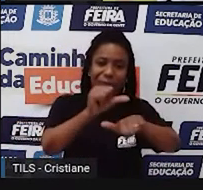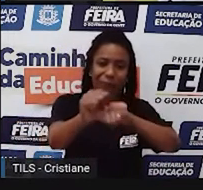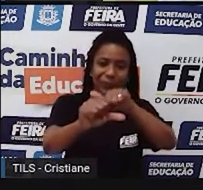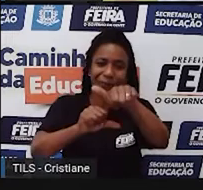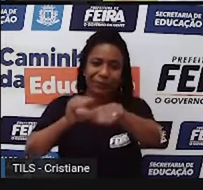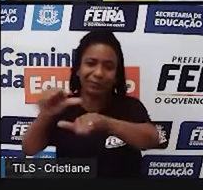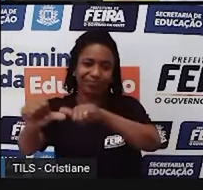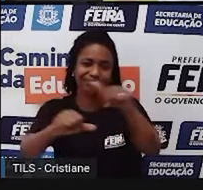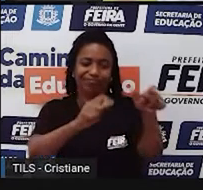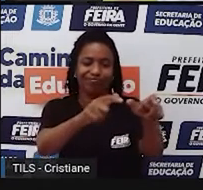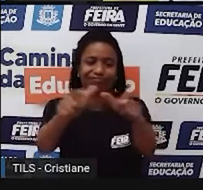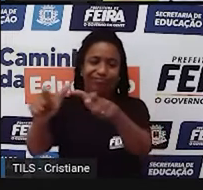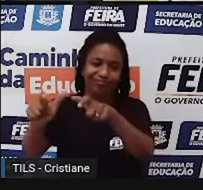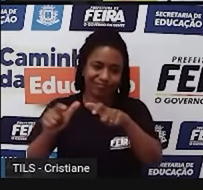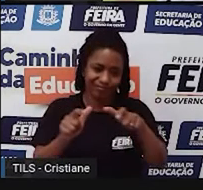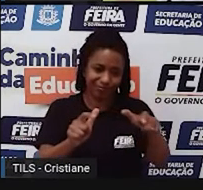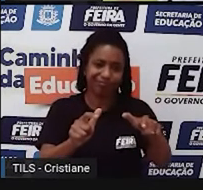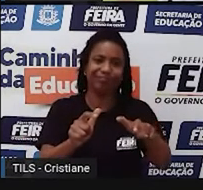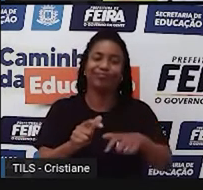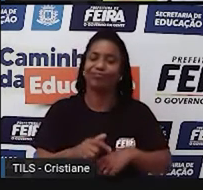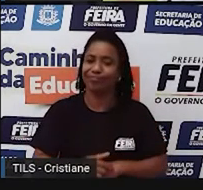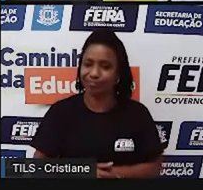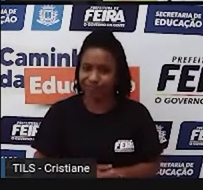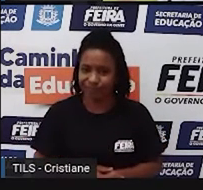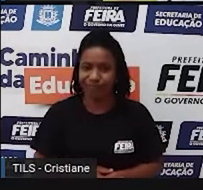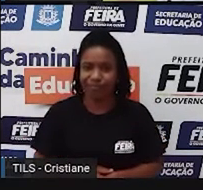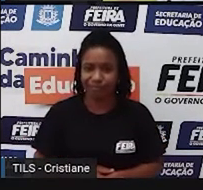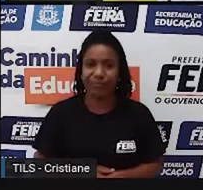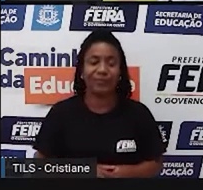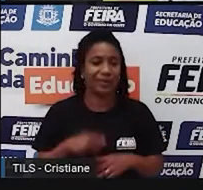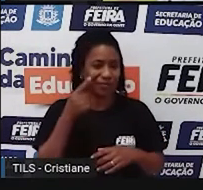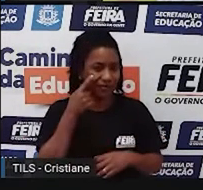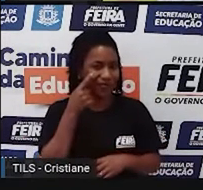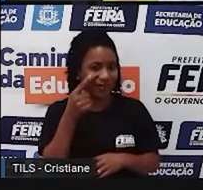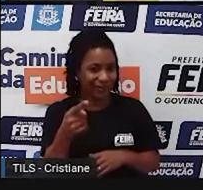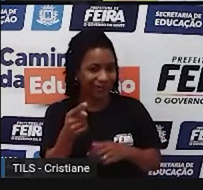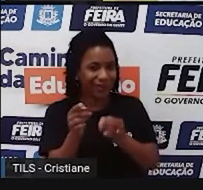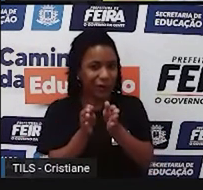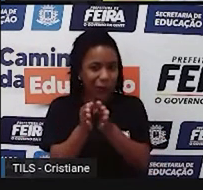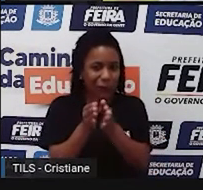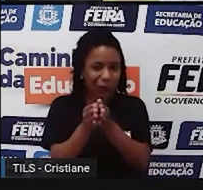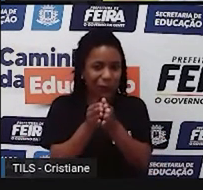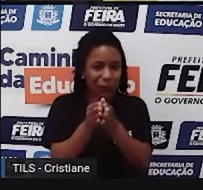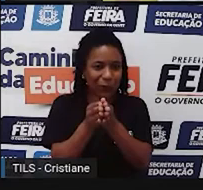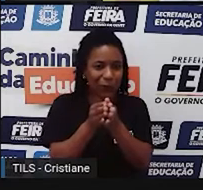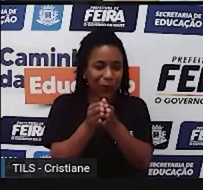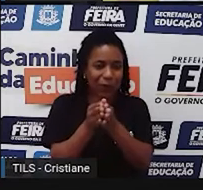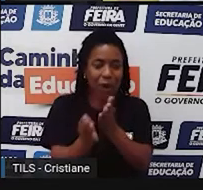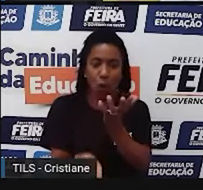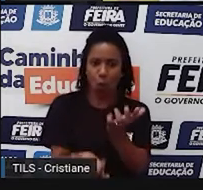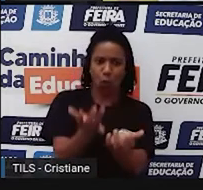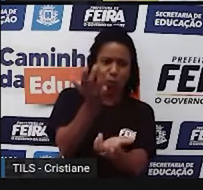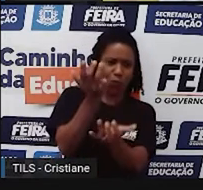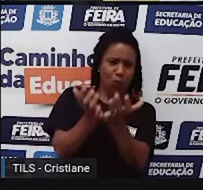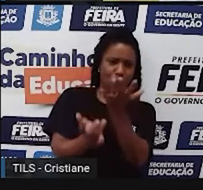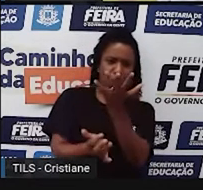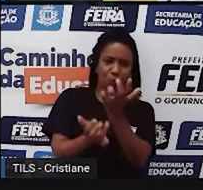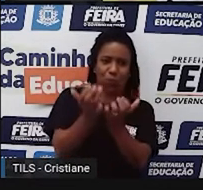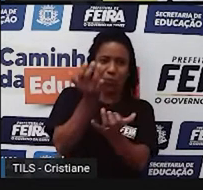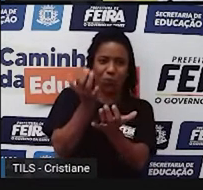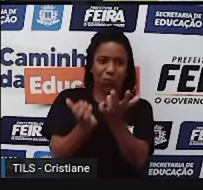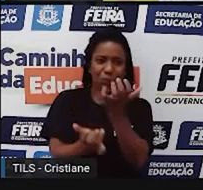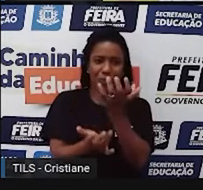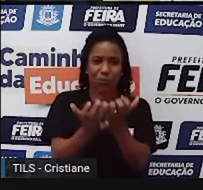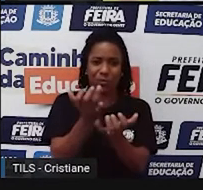os espaços. Aqui tem a questão do fogo também, né, para chamar aqui aí, desde o advento, né, do fogo,